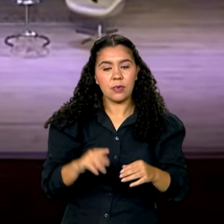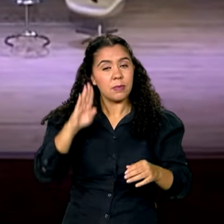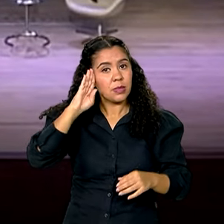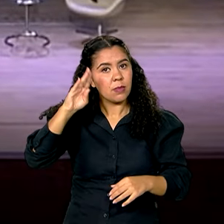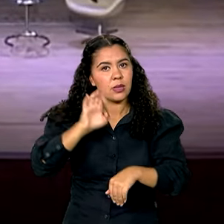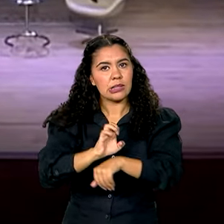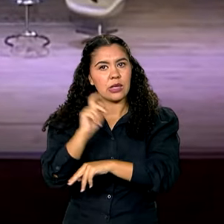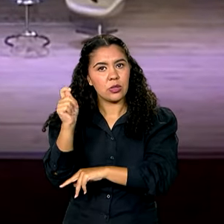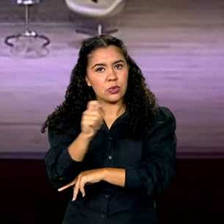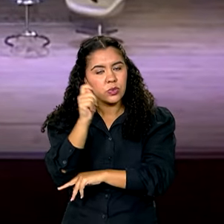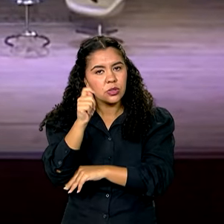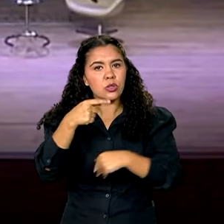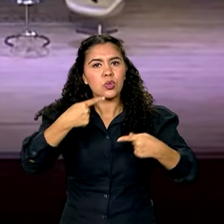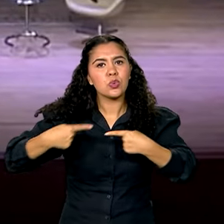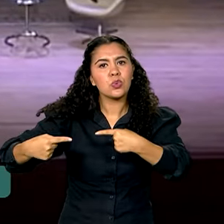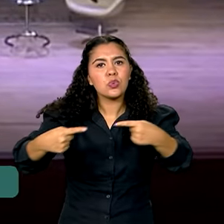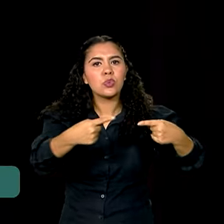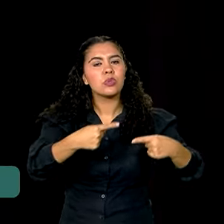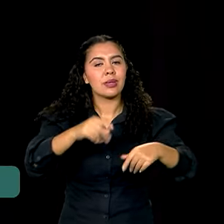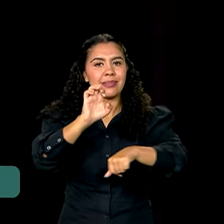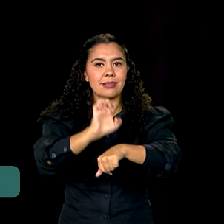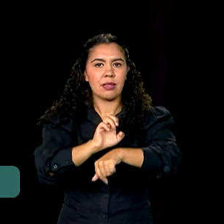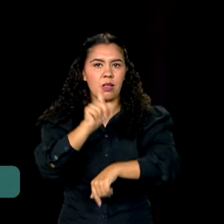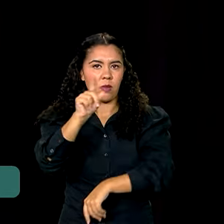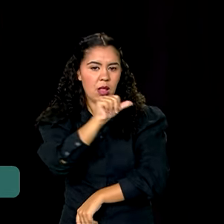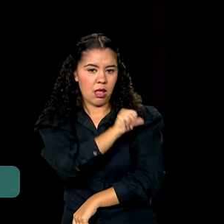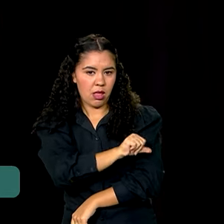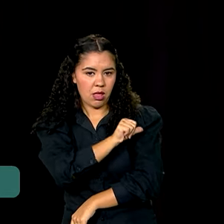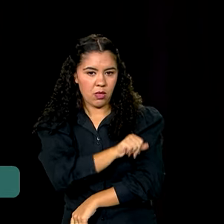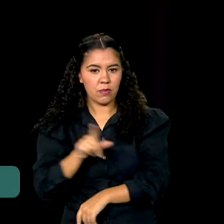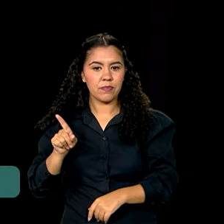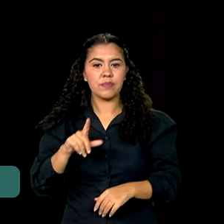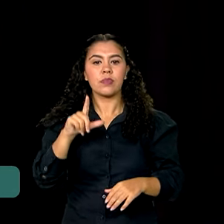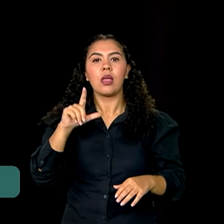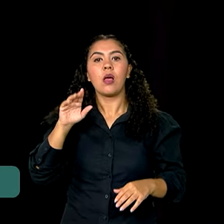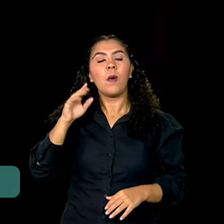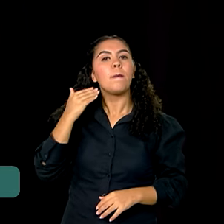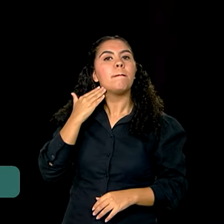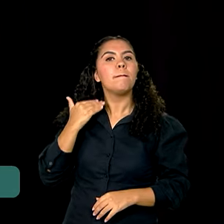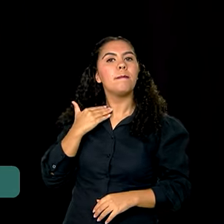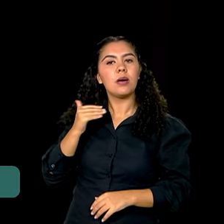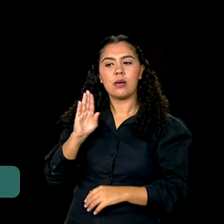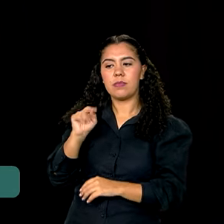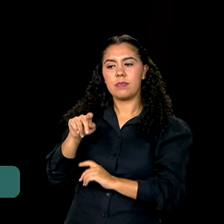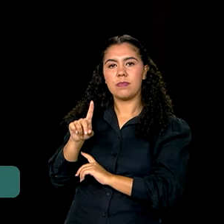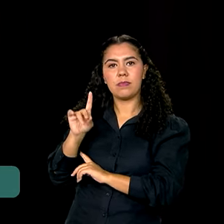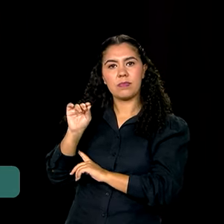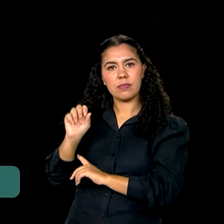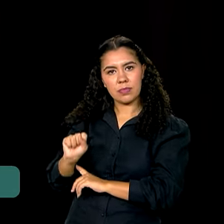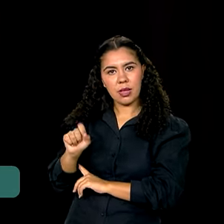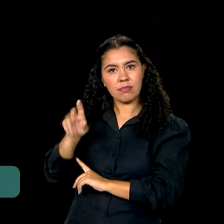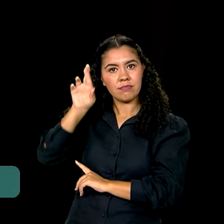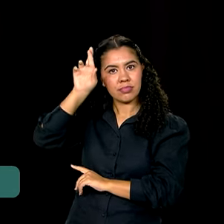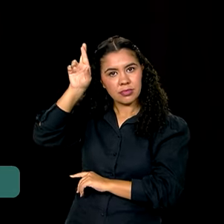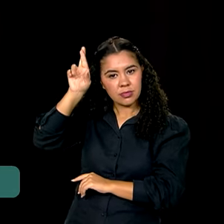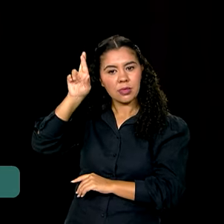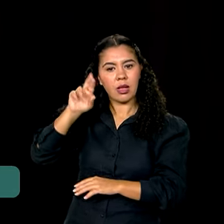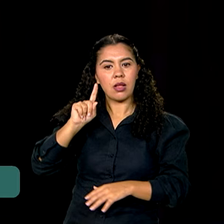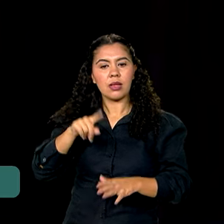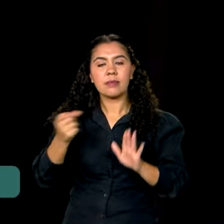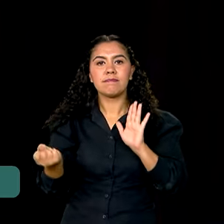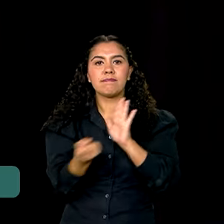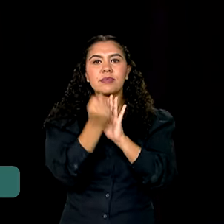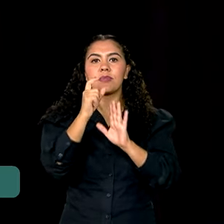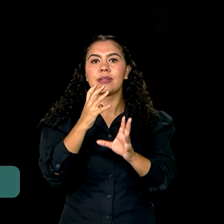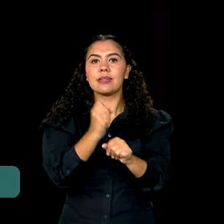foram debatidas no Rio de Janeiro. O evento, promovido pelo BNDES, marcou 72 anos do Banco Nacional